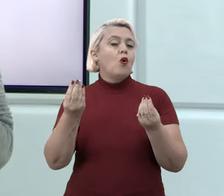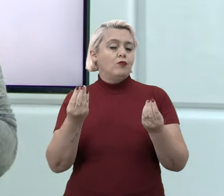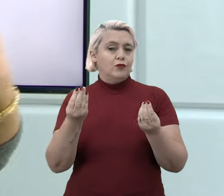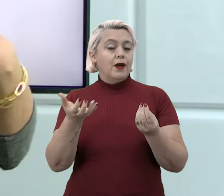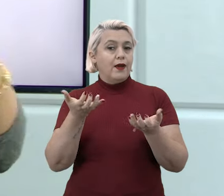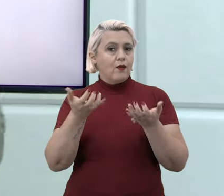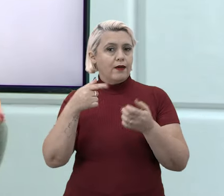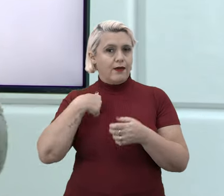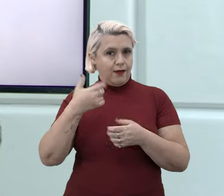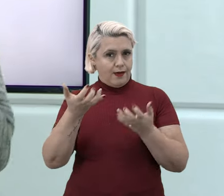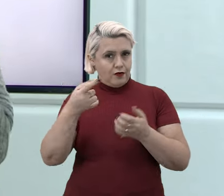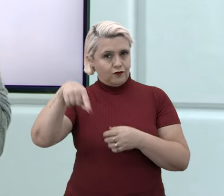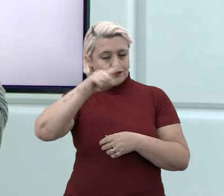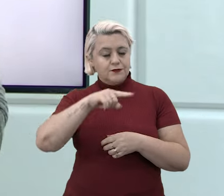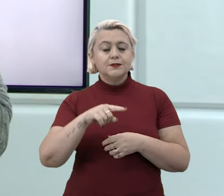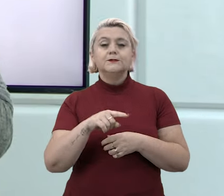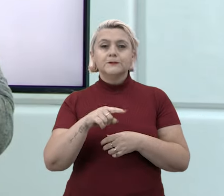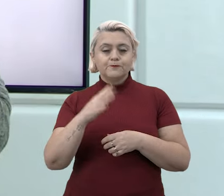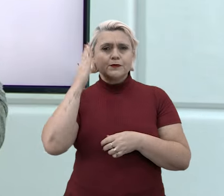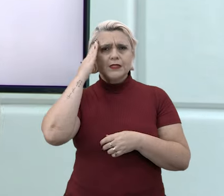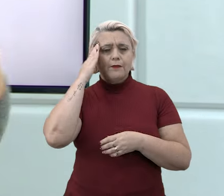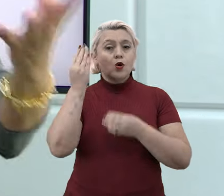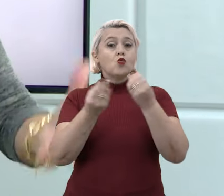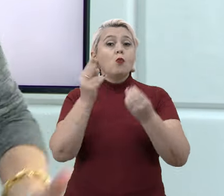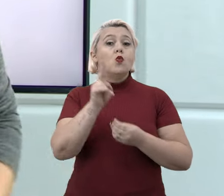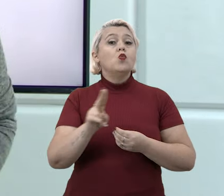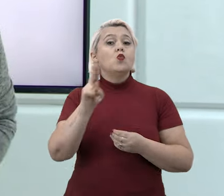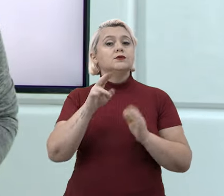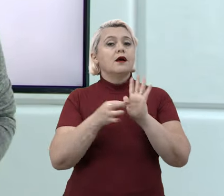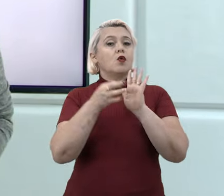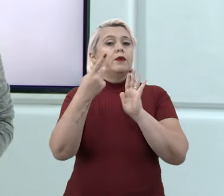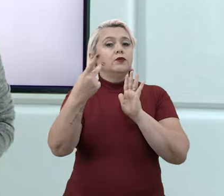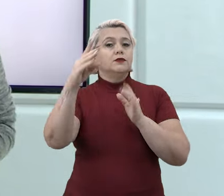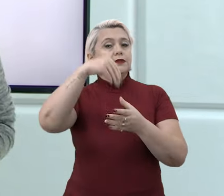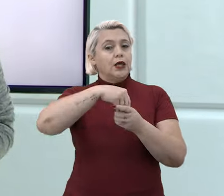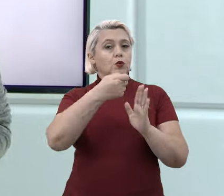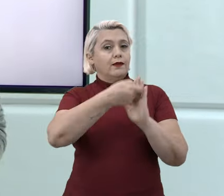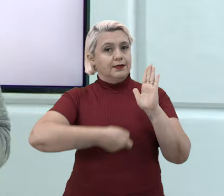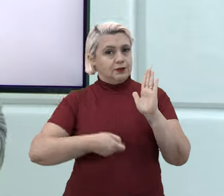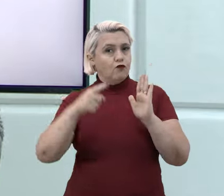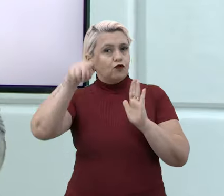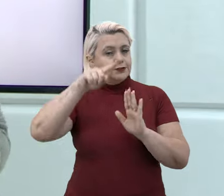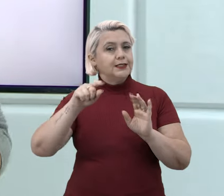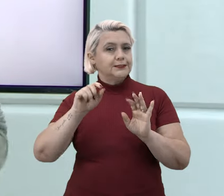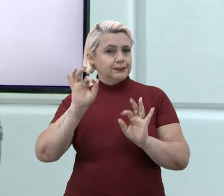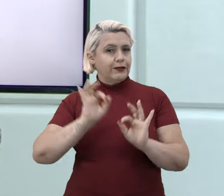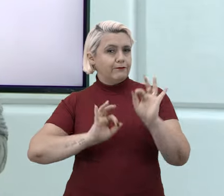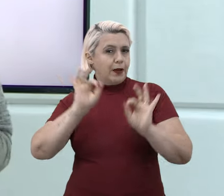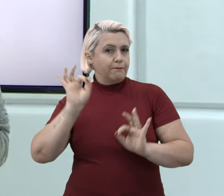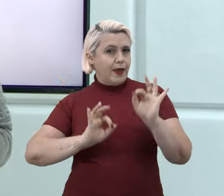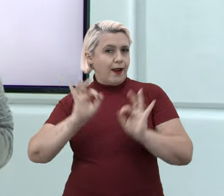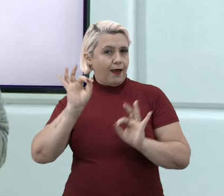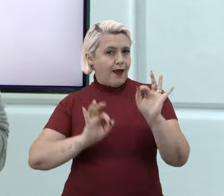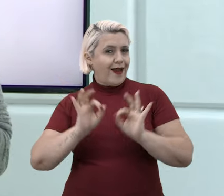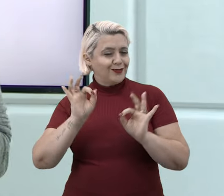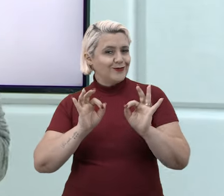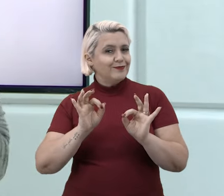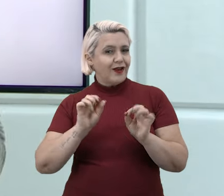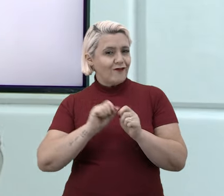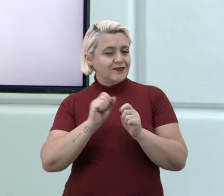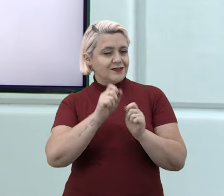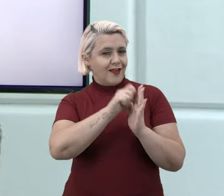Mas eu quero que você saiba usar isso na sua redação, que você esteja instrumentalizado,